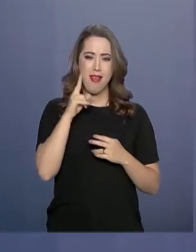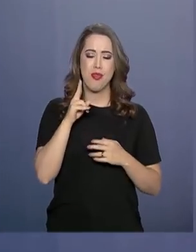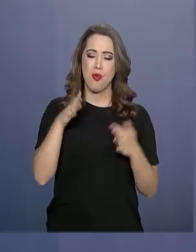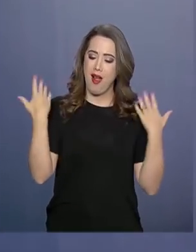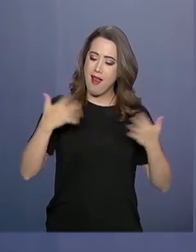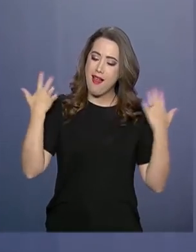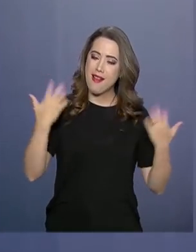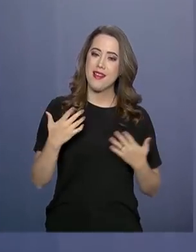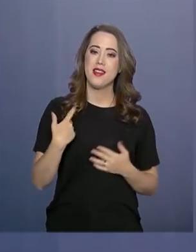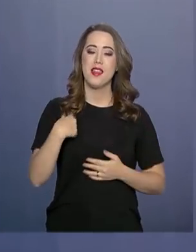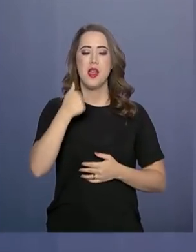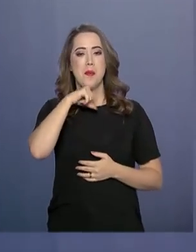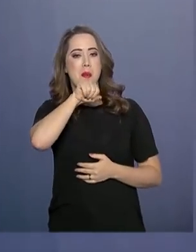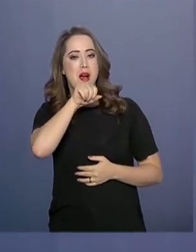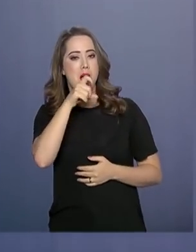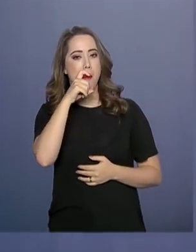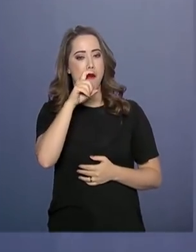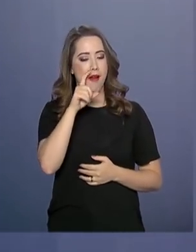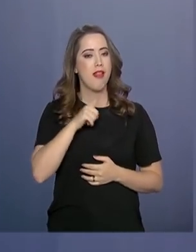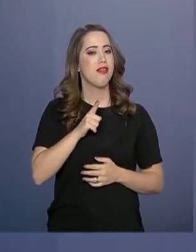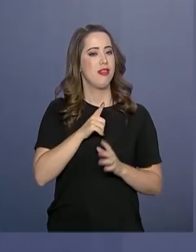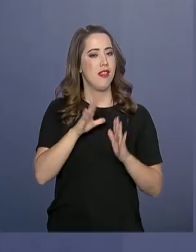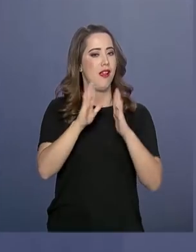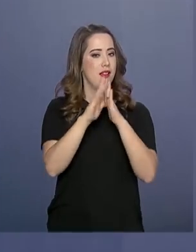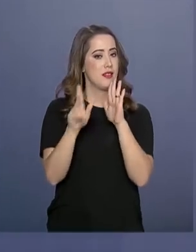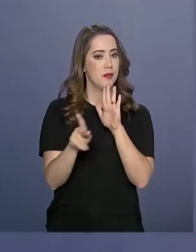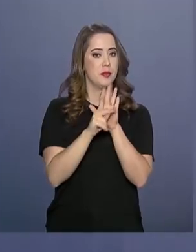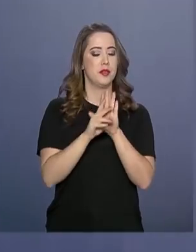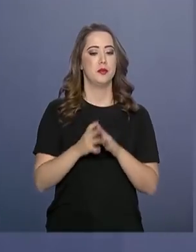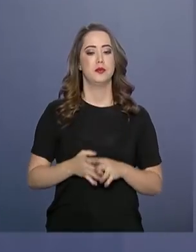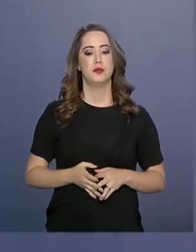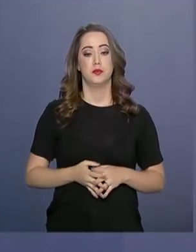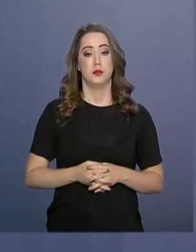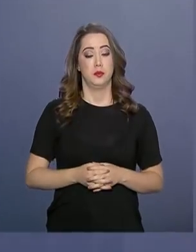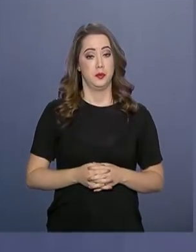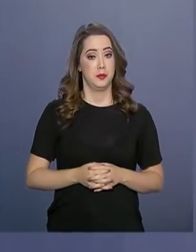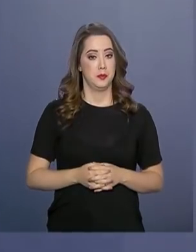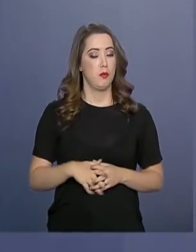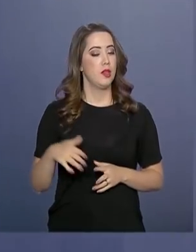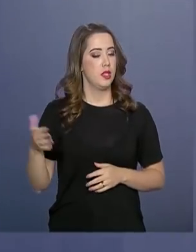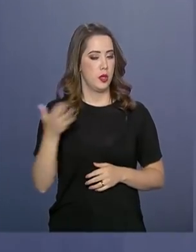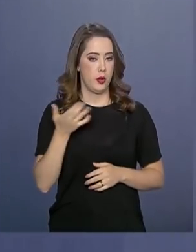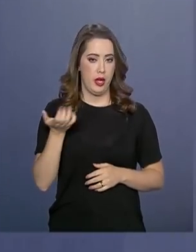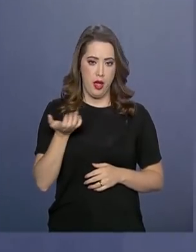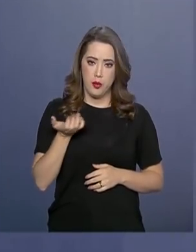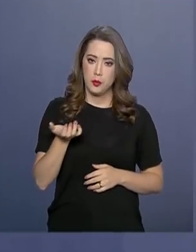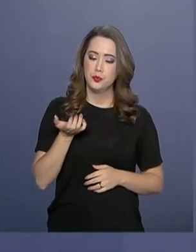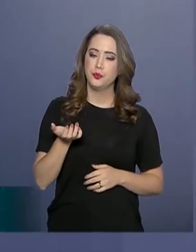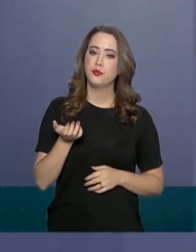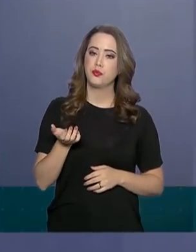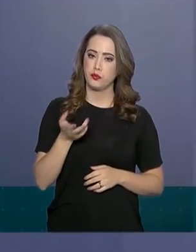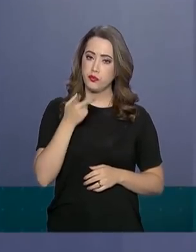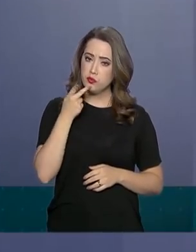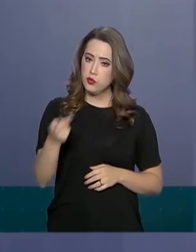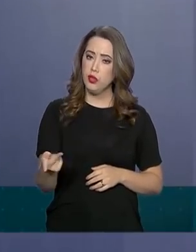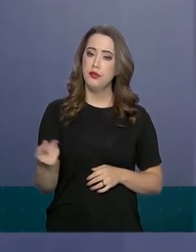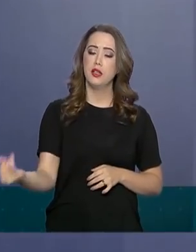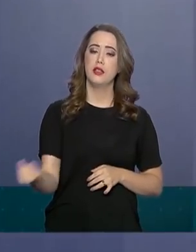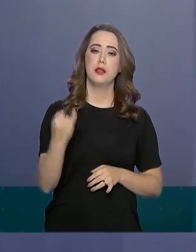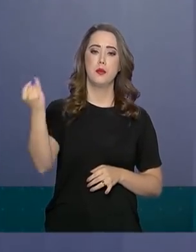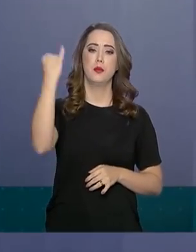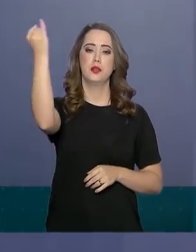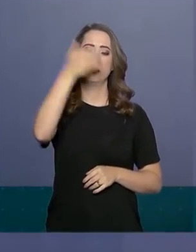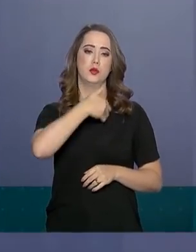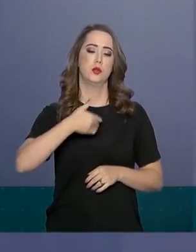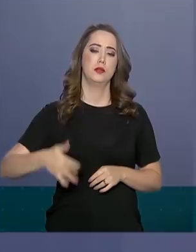mãe a ter uma humilde residência naquele momento. E eu queria reiterar a importância que o